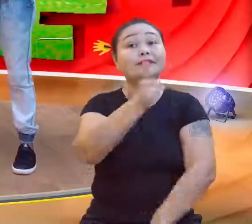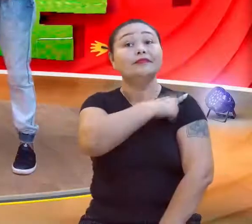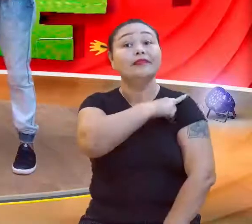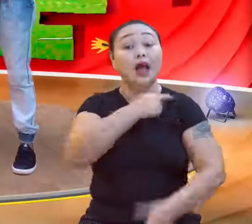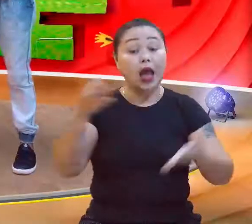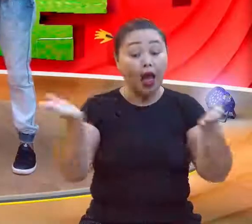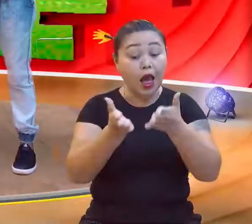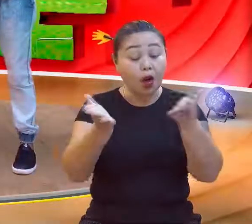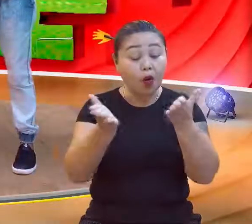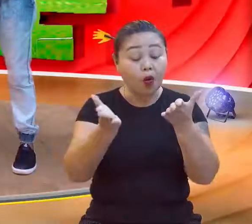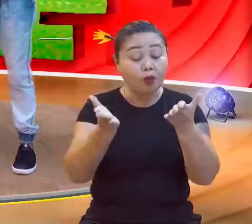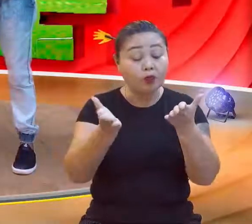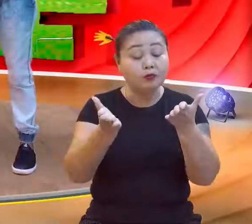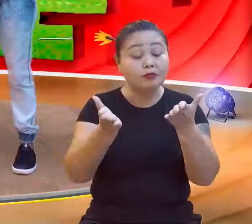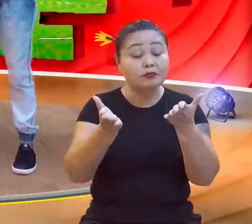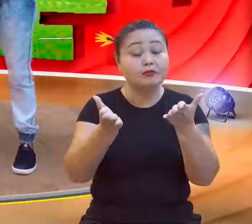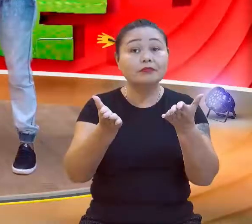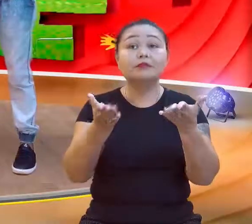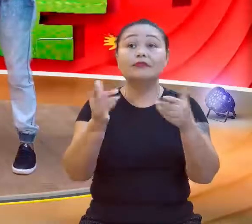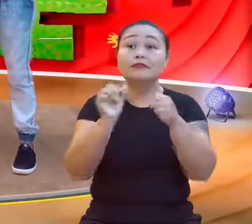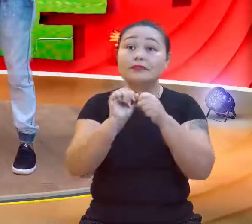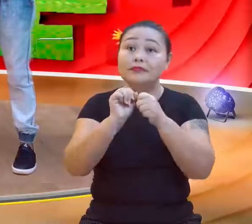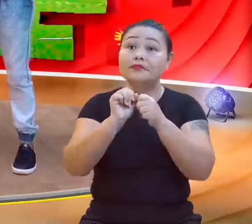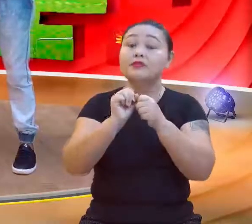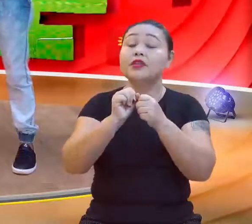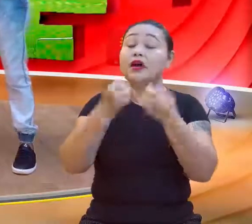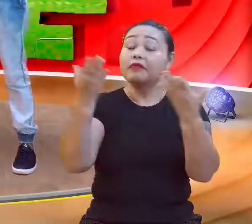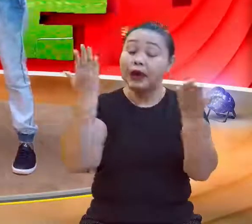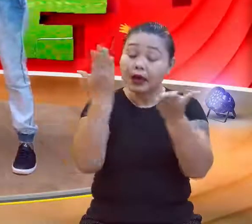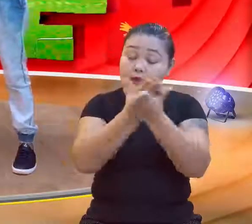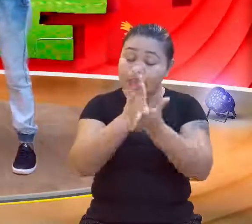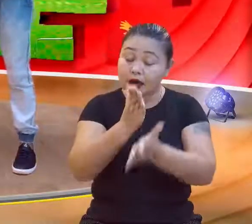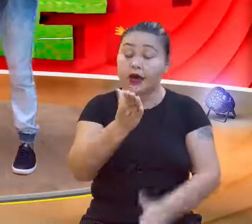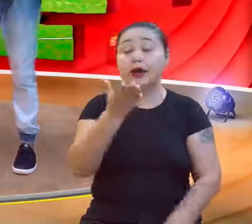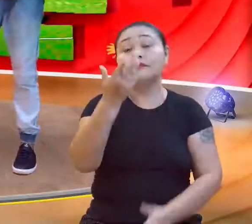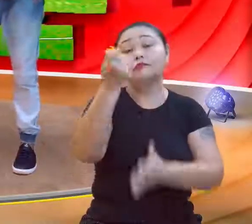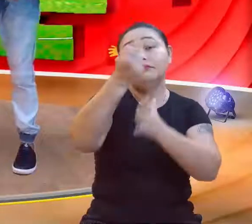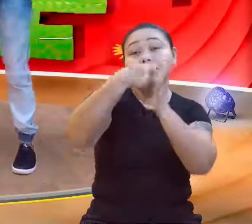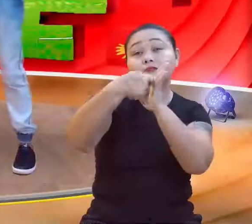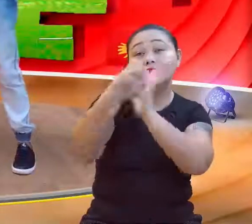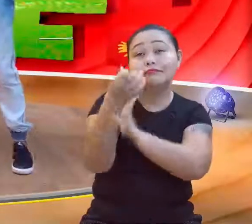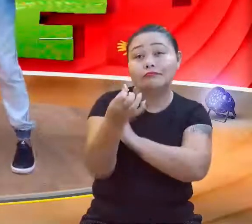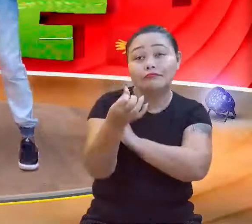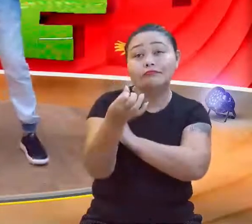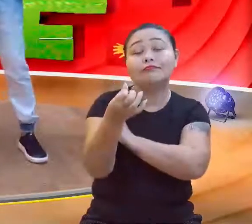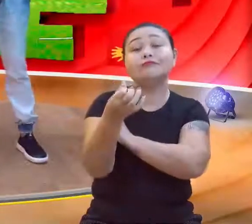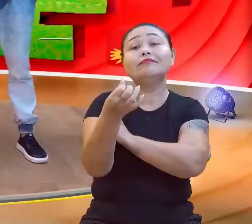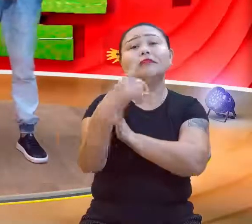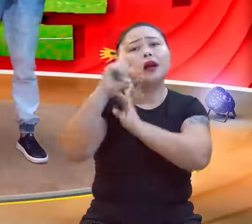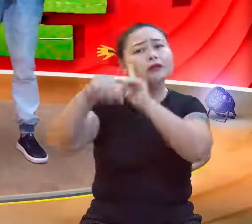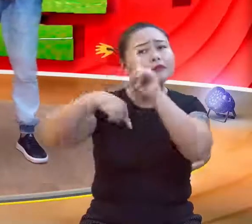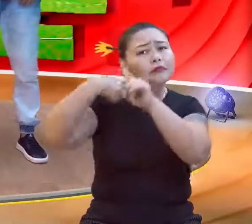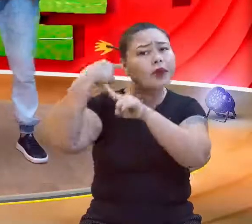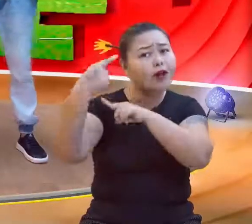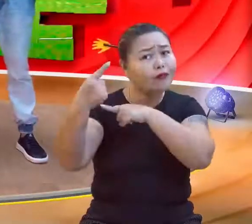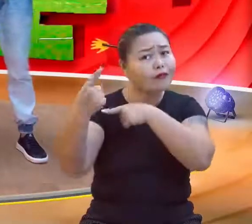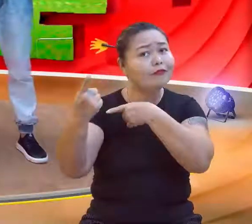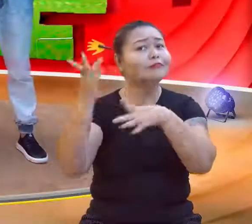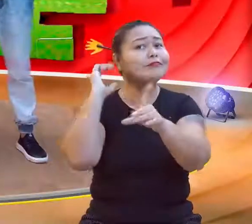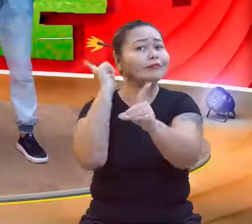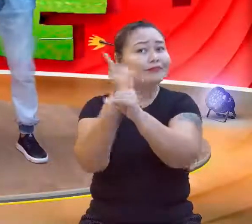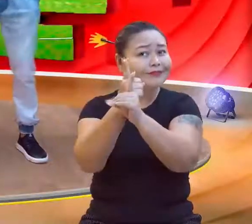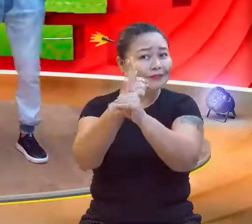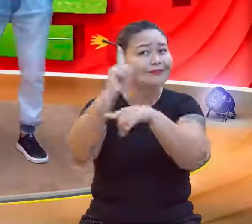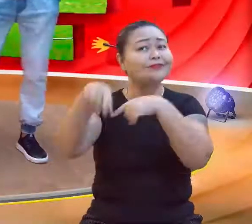Agora vai encerrar o primeiro semestre. Mas a gente volta a se encontrar. Isso que é bom, né? Temos o segundo,